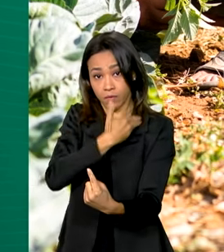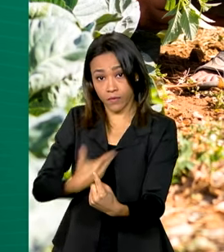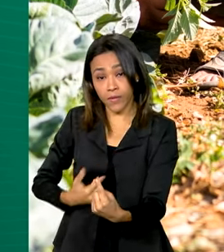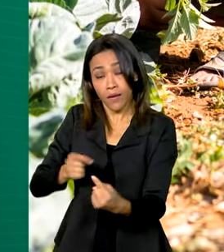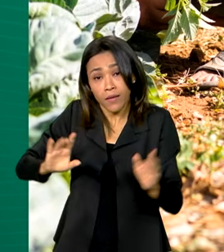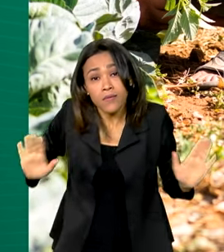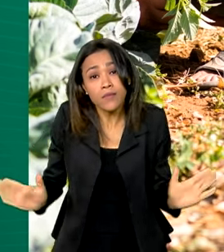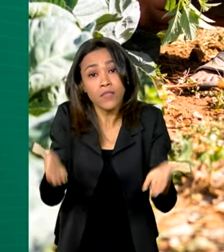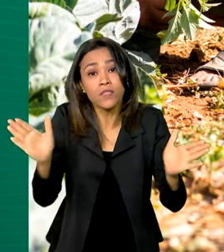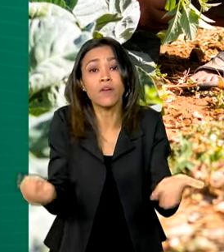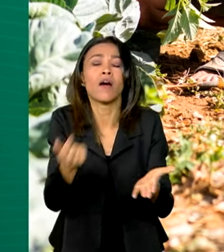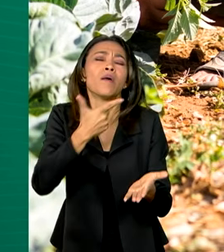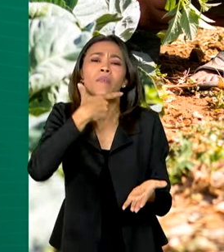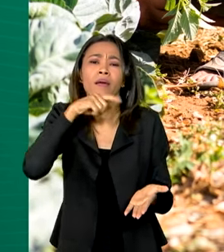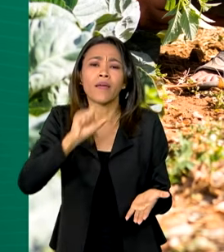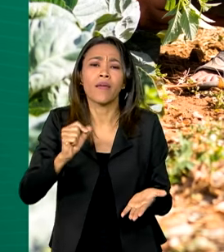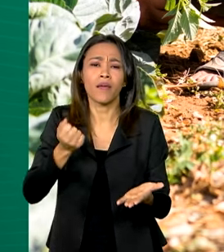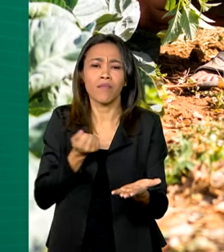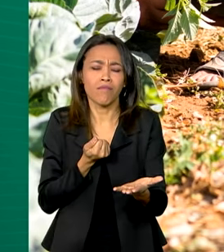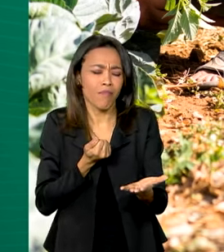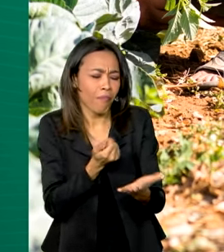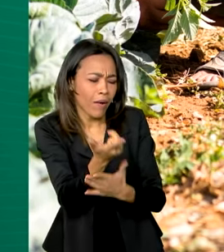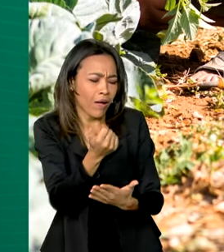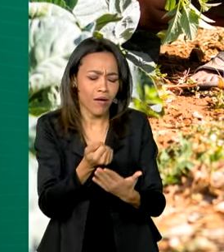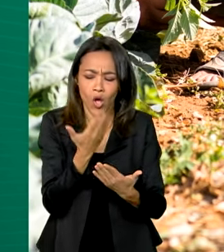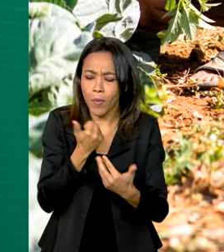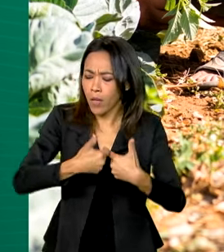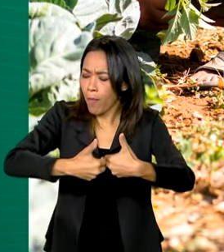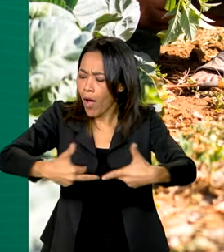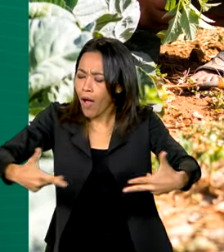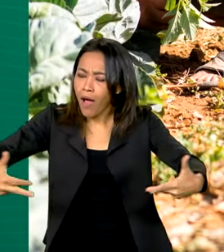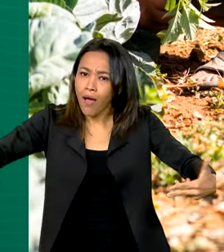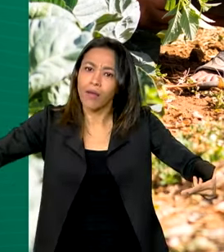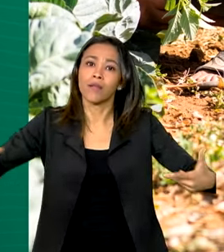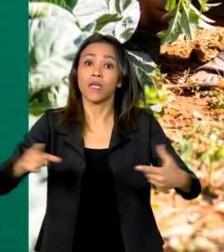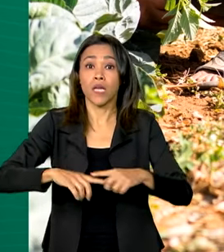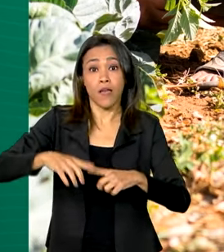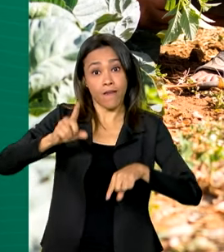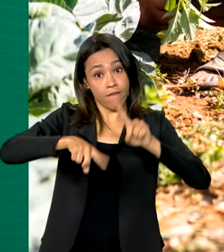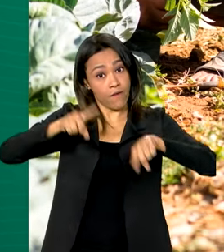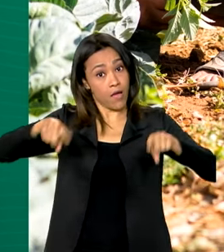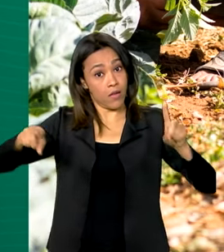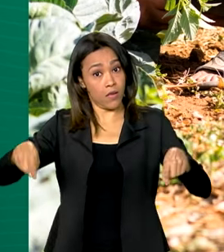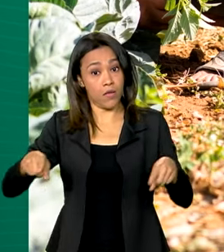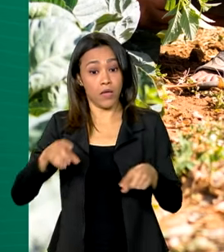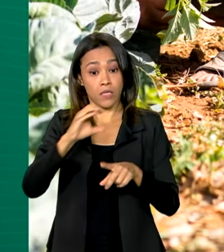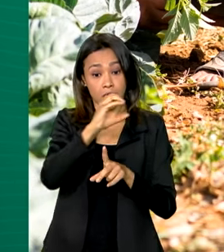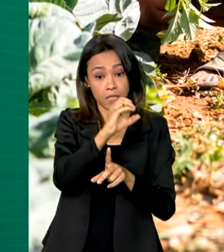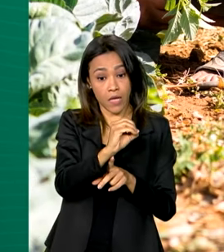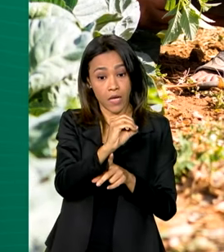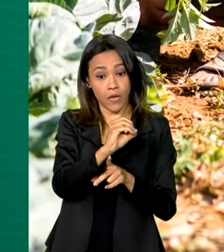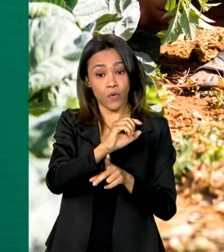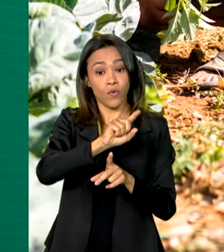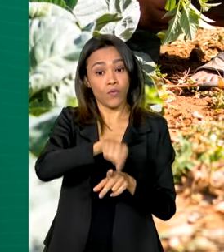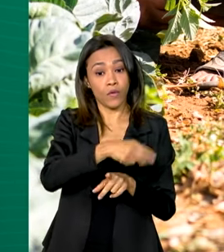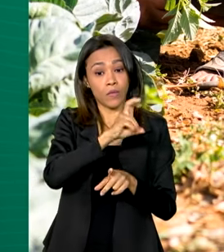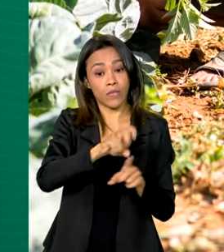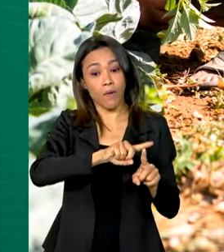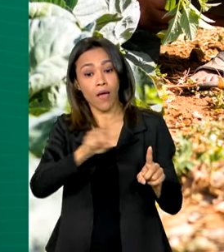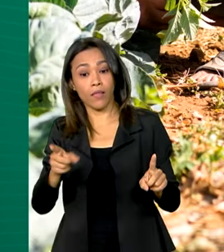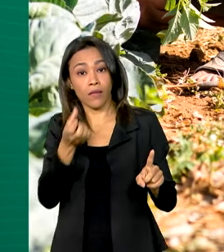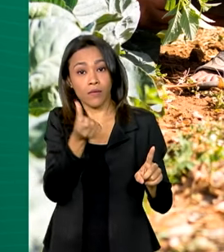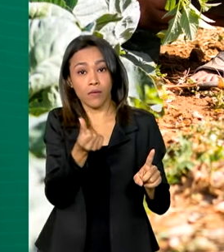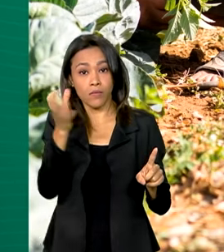a quem produzir alimentos que vão para a mesa dos brasileiros, com taxas que variam de 0,5% a 6%.